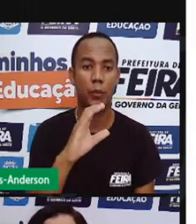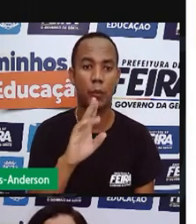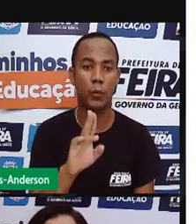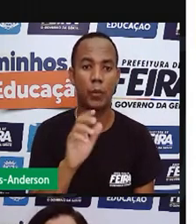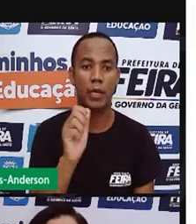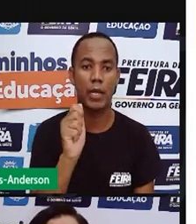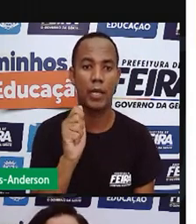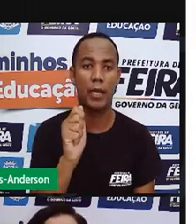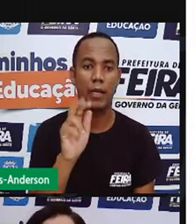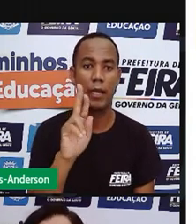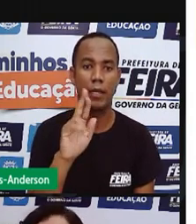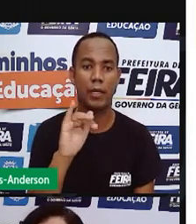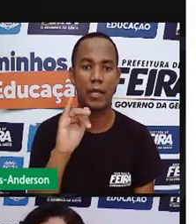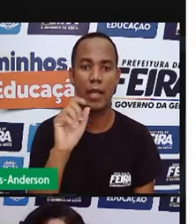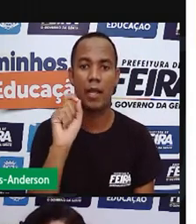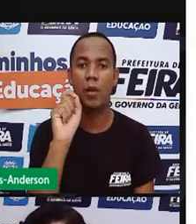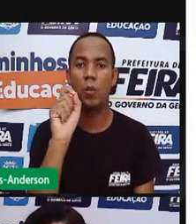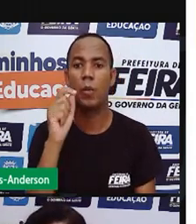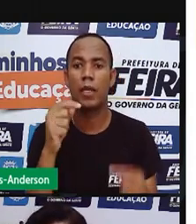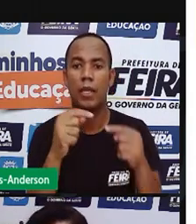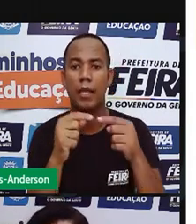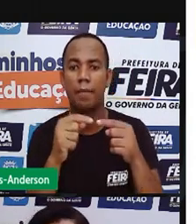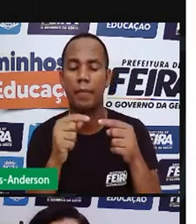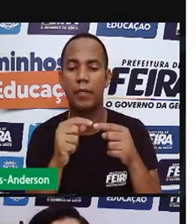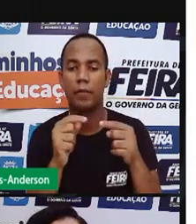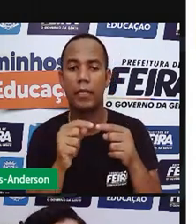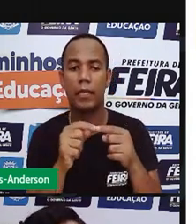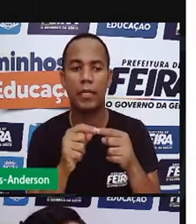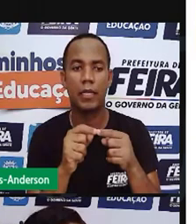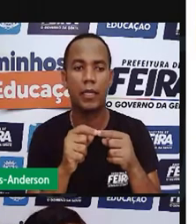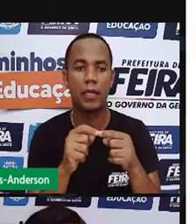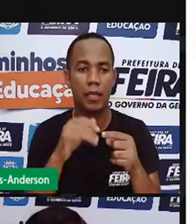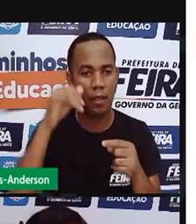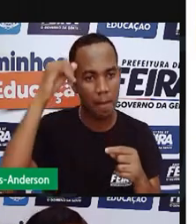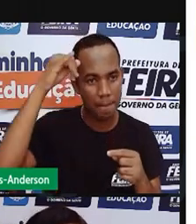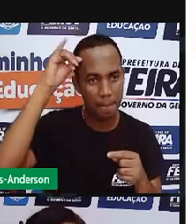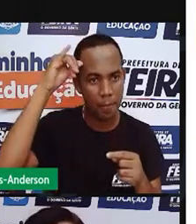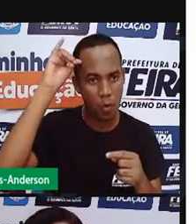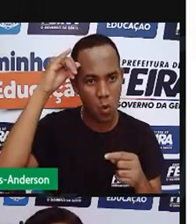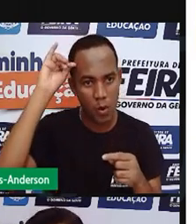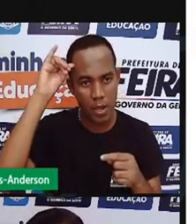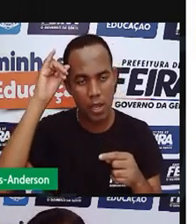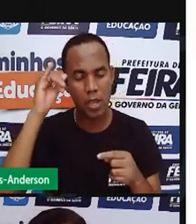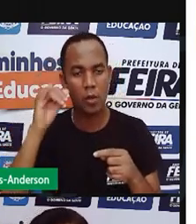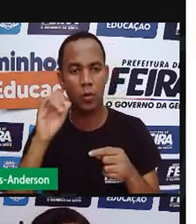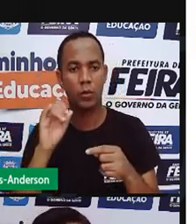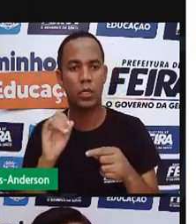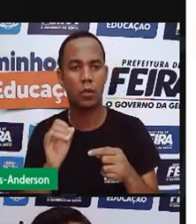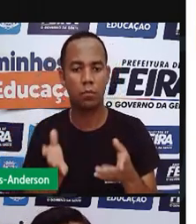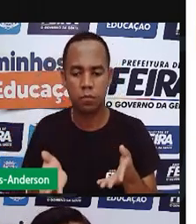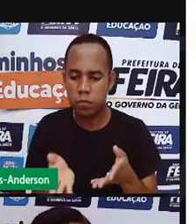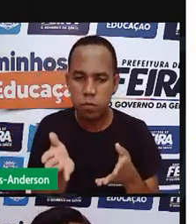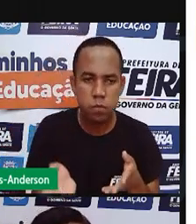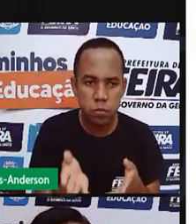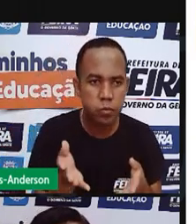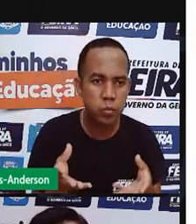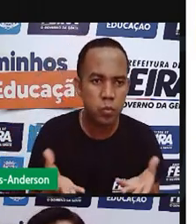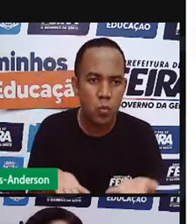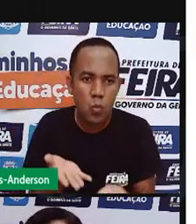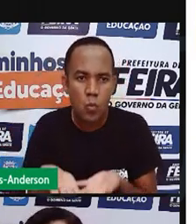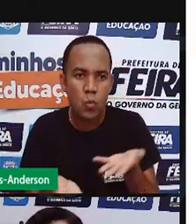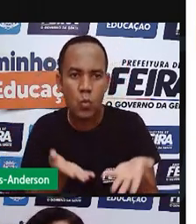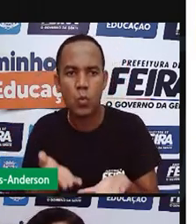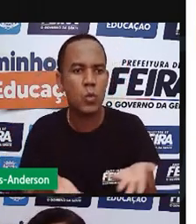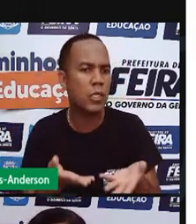significa criação de gado. Isso pode ser vaca, cabra,